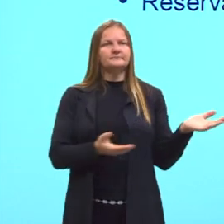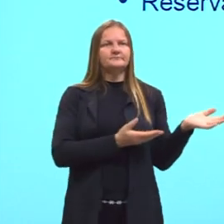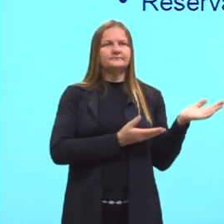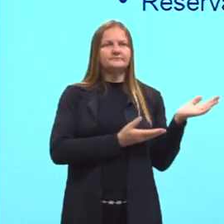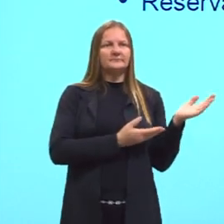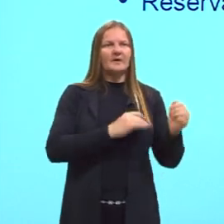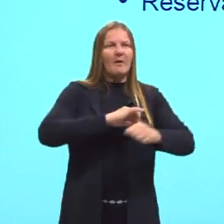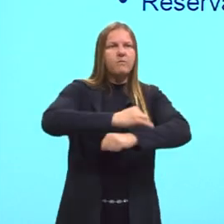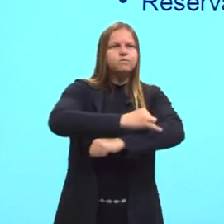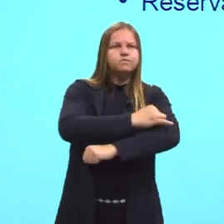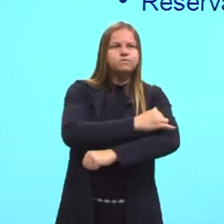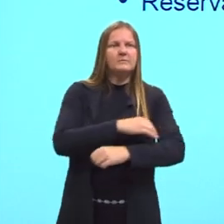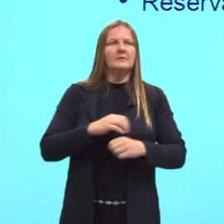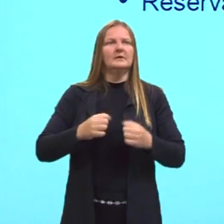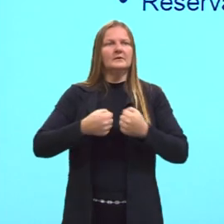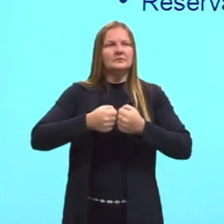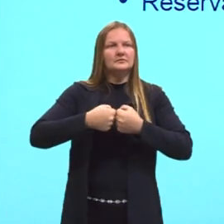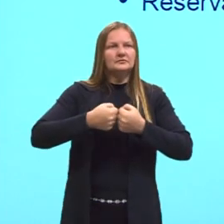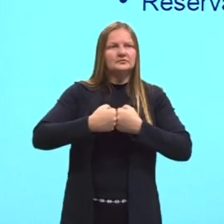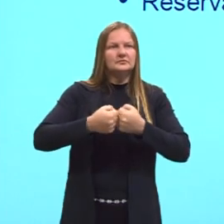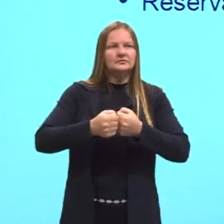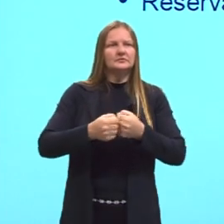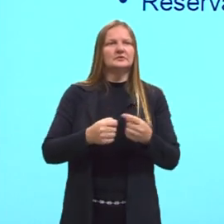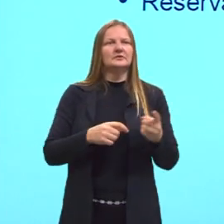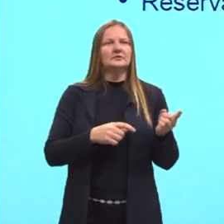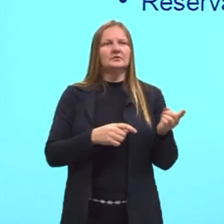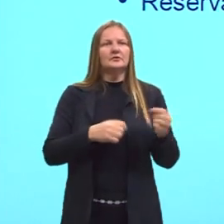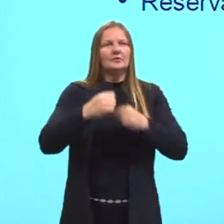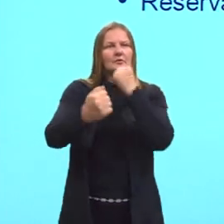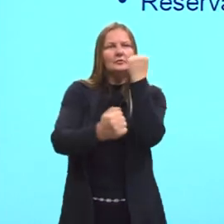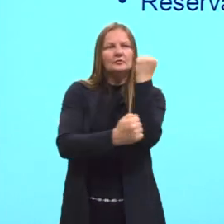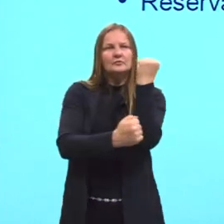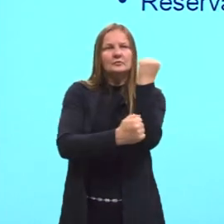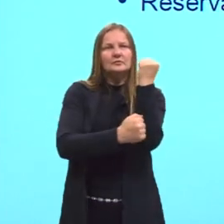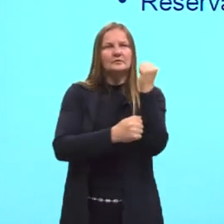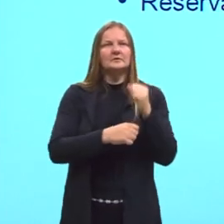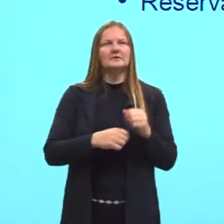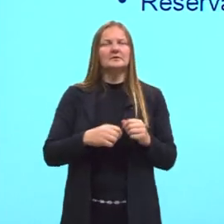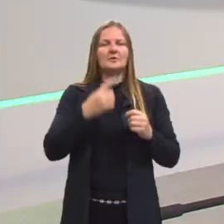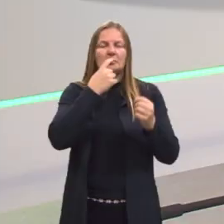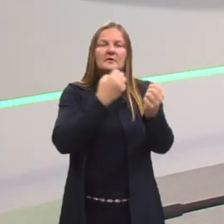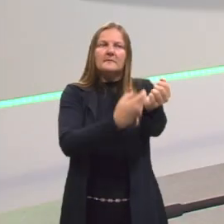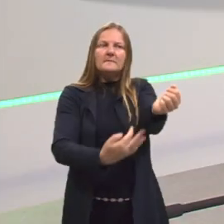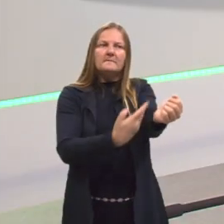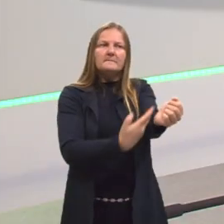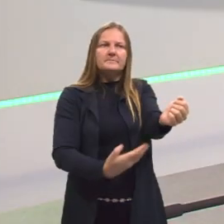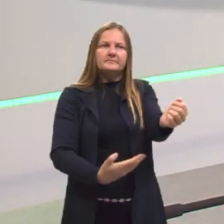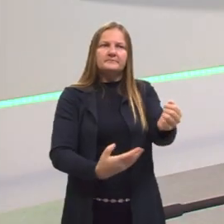adiposo, do cartilaginoso, do ósseo e do sanguíneo.